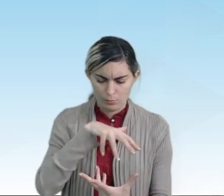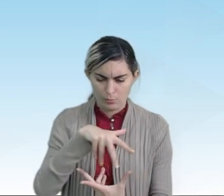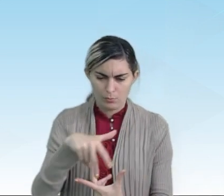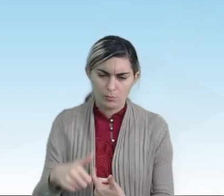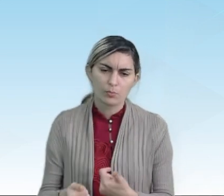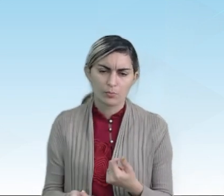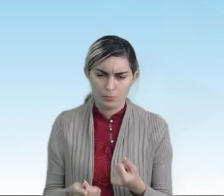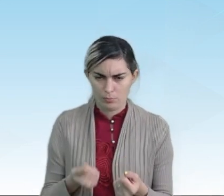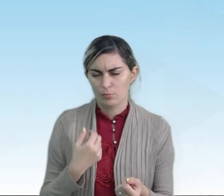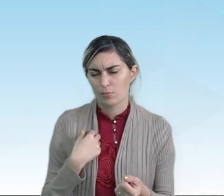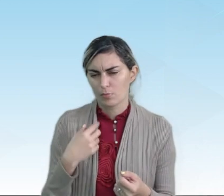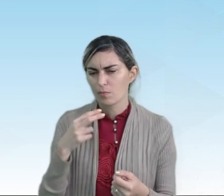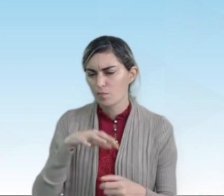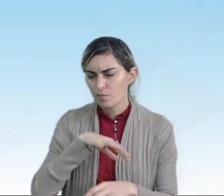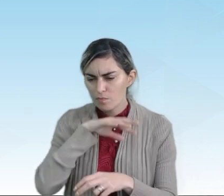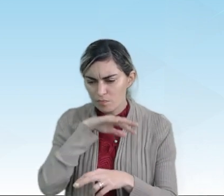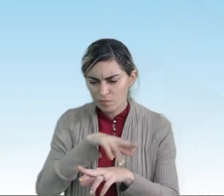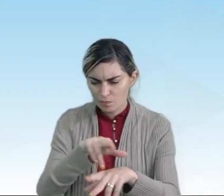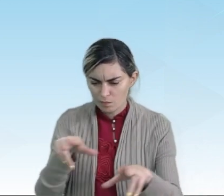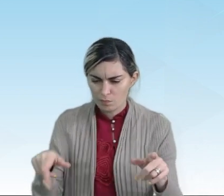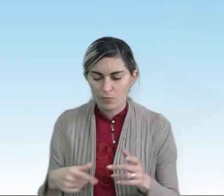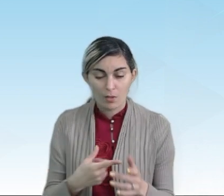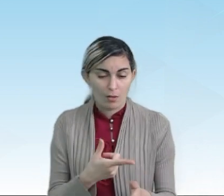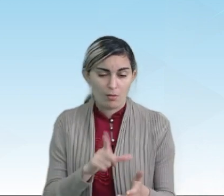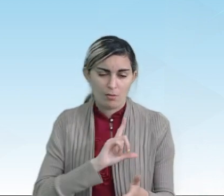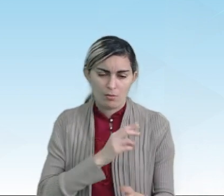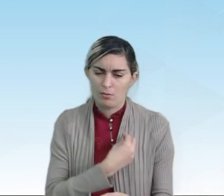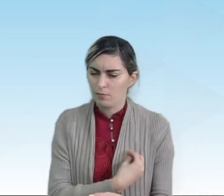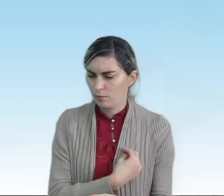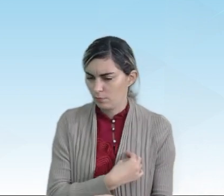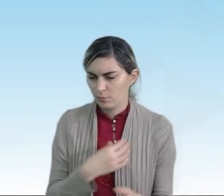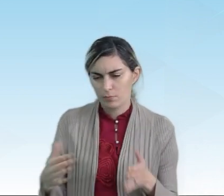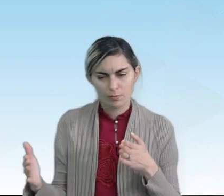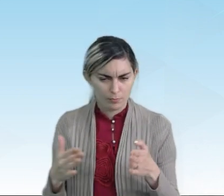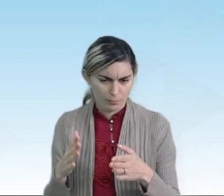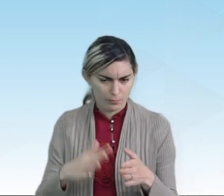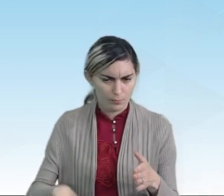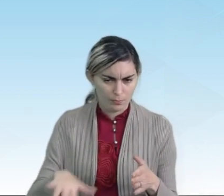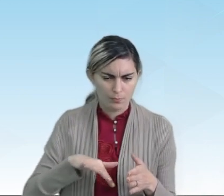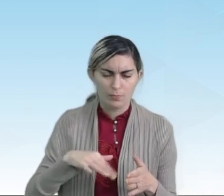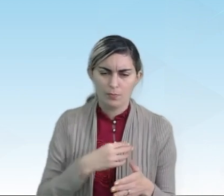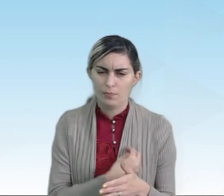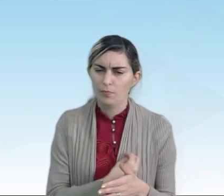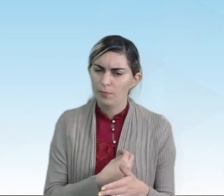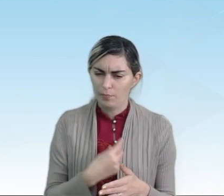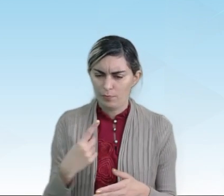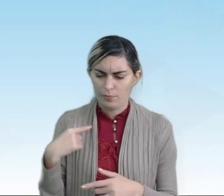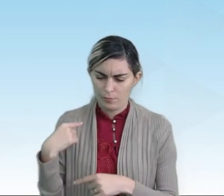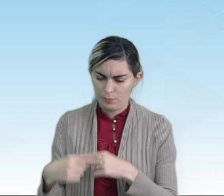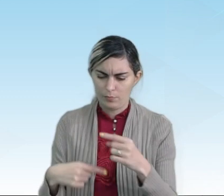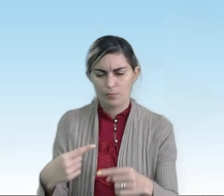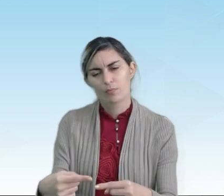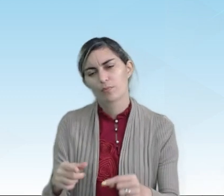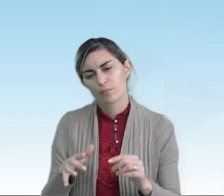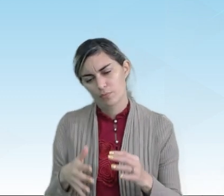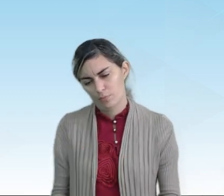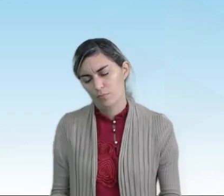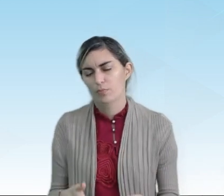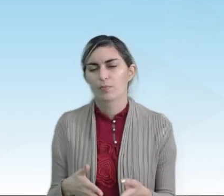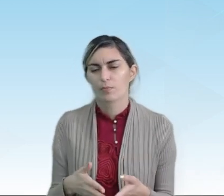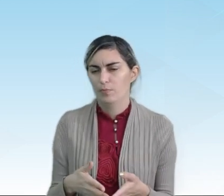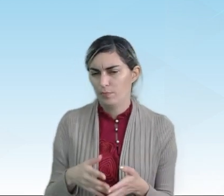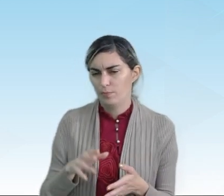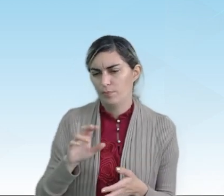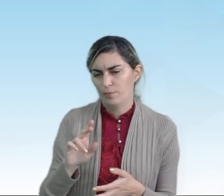com o registro das espécies anteriormente viventes e, é claro, as suas heranças. Já os